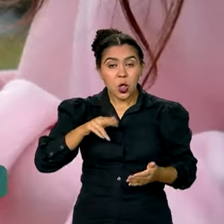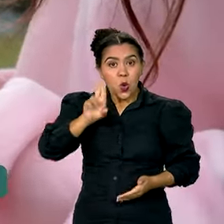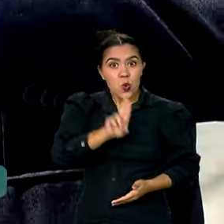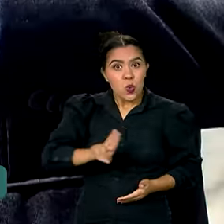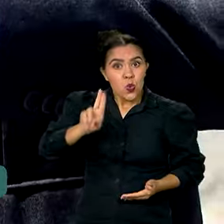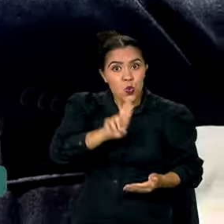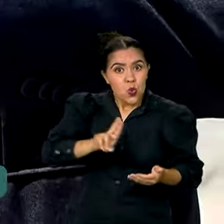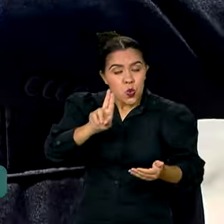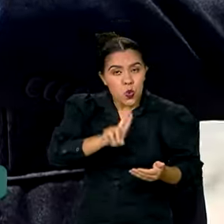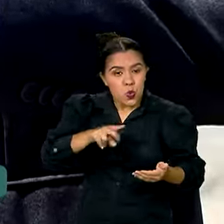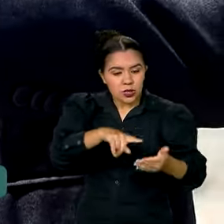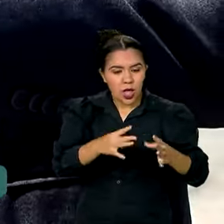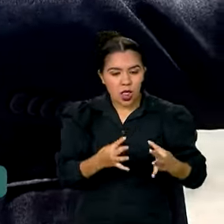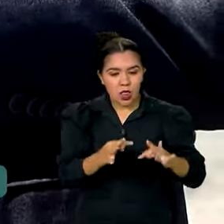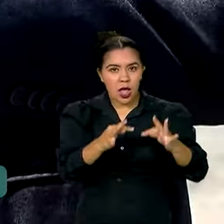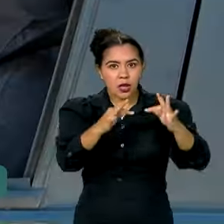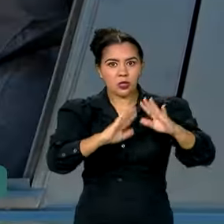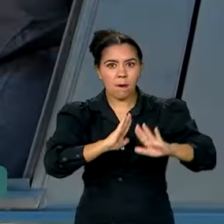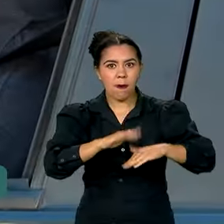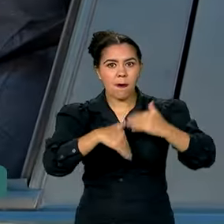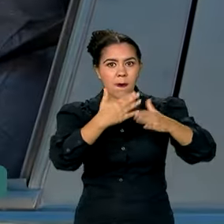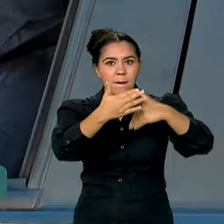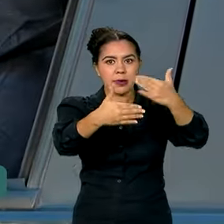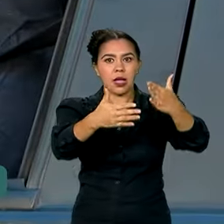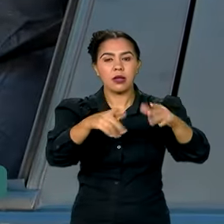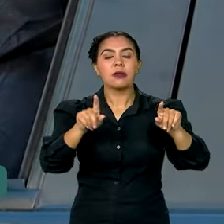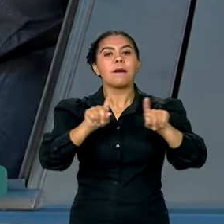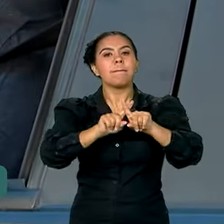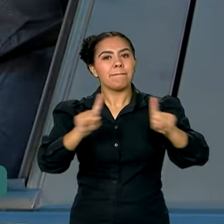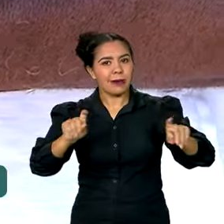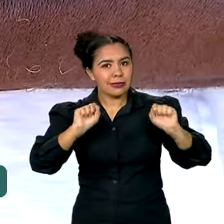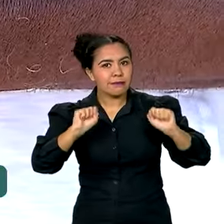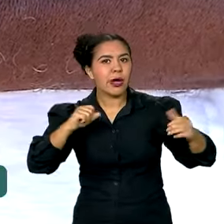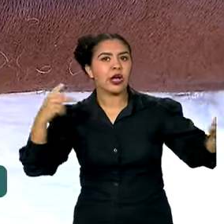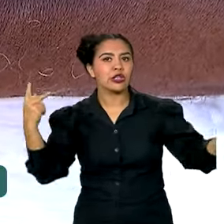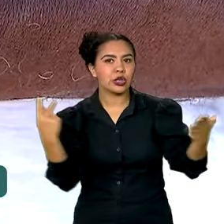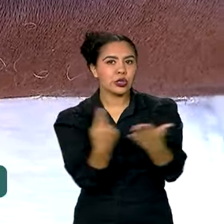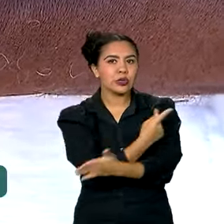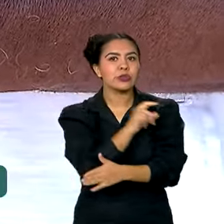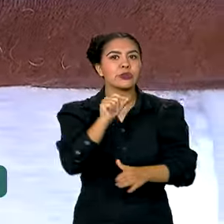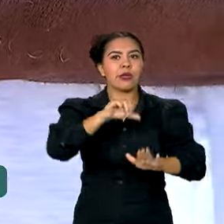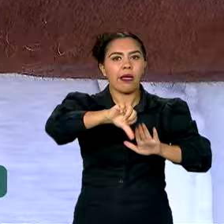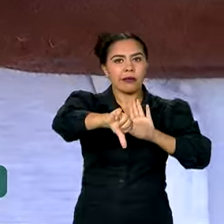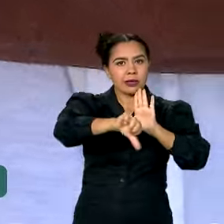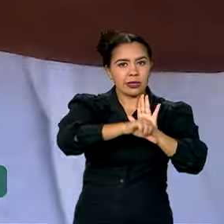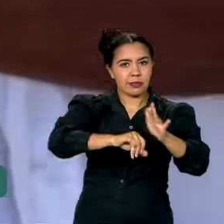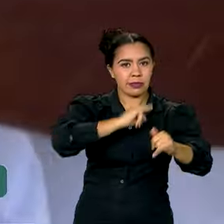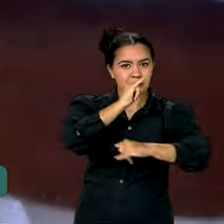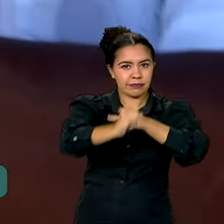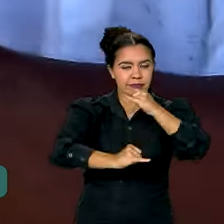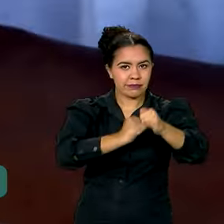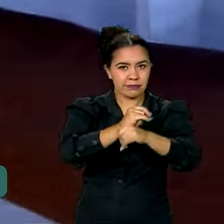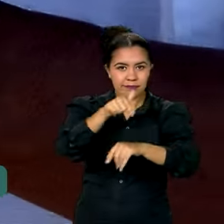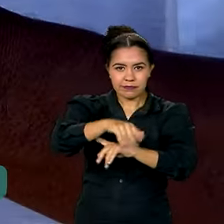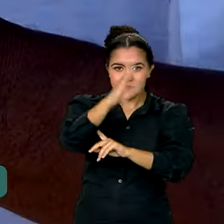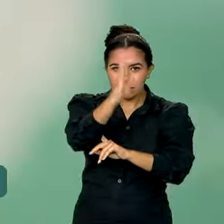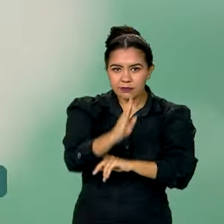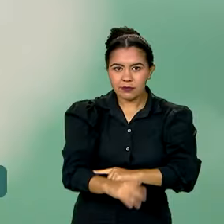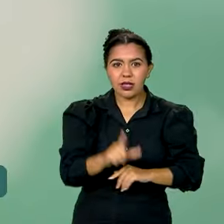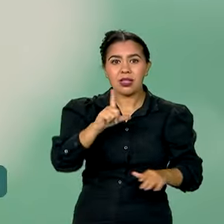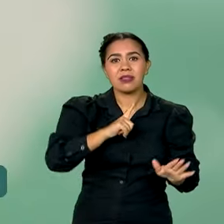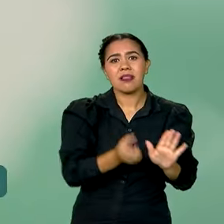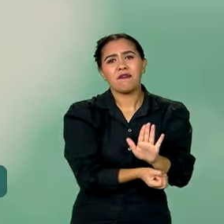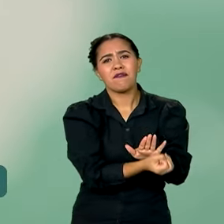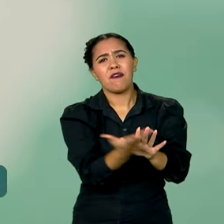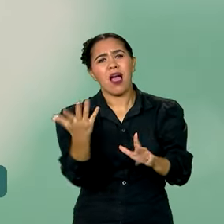tecnologia avança, mais se multiplicam os crimes cibernéticos pelo país. Há uma variedade enorme